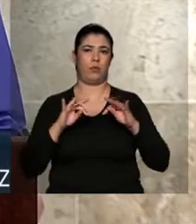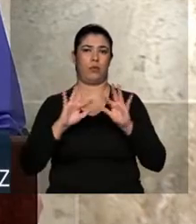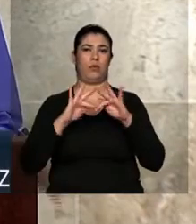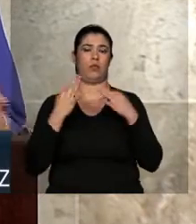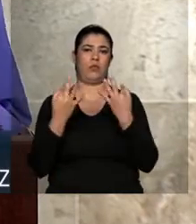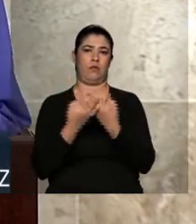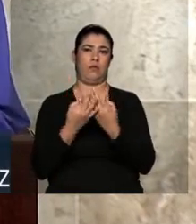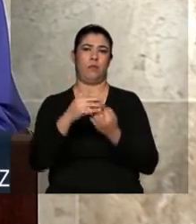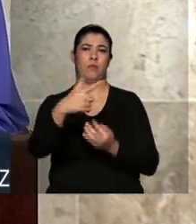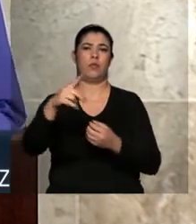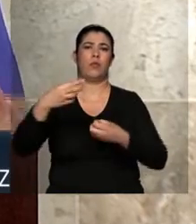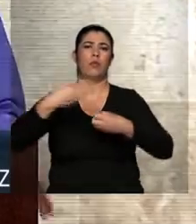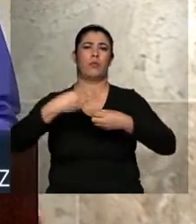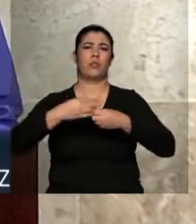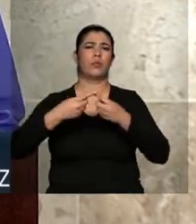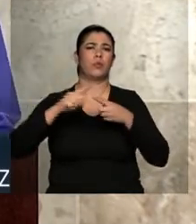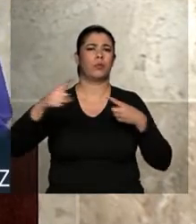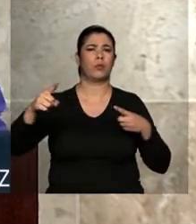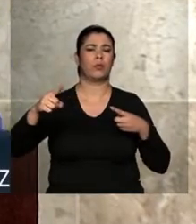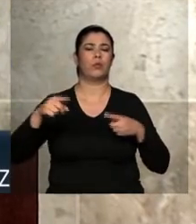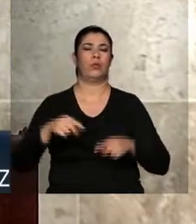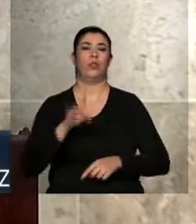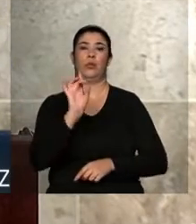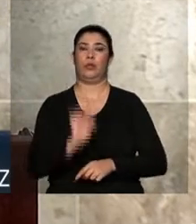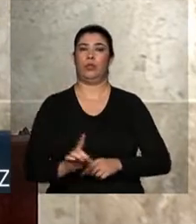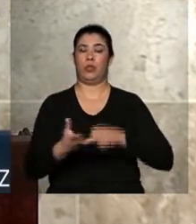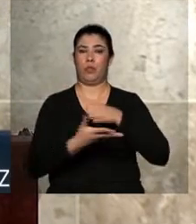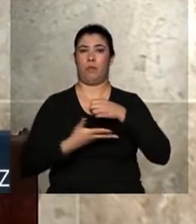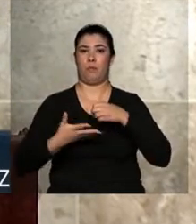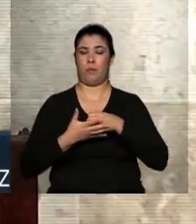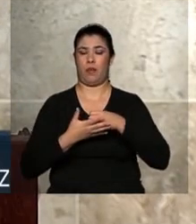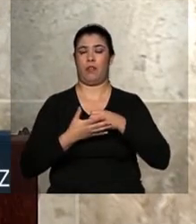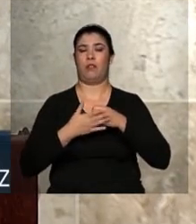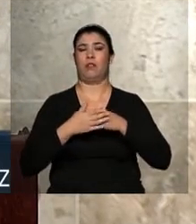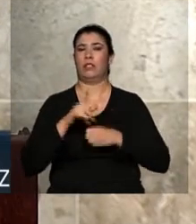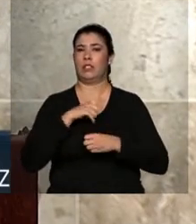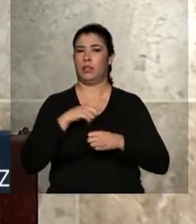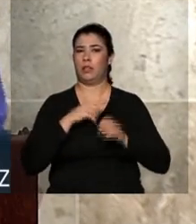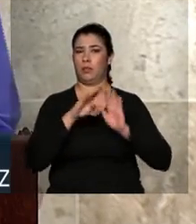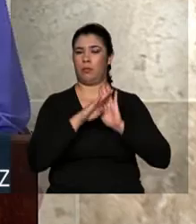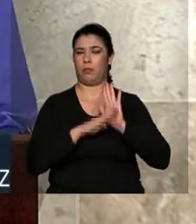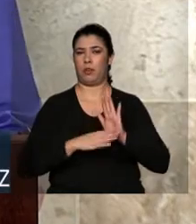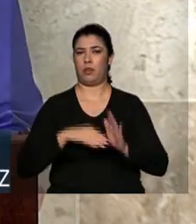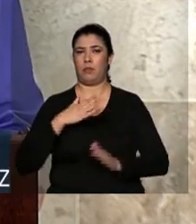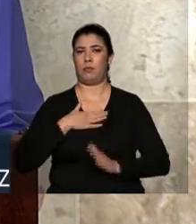Há o direito básico a uma casa, com Minha Casa Minha Vida,